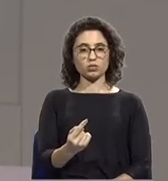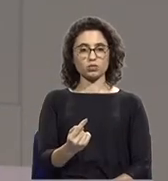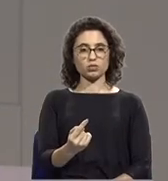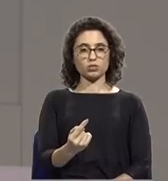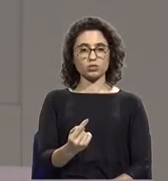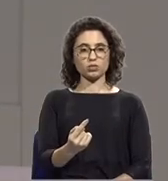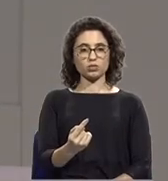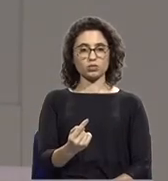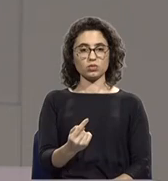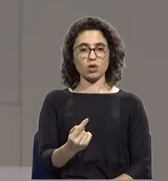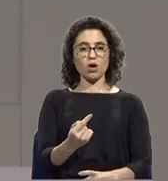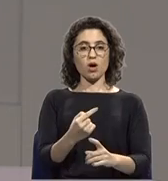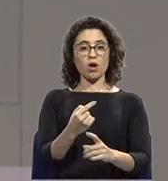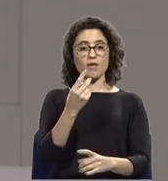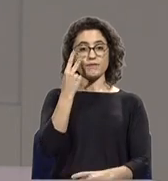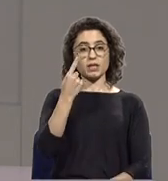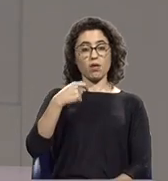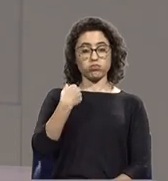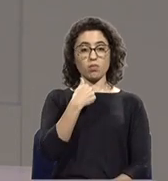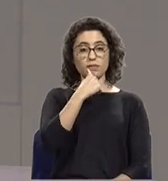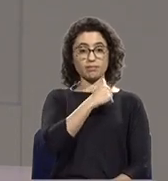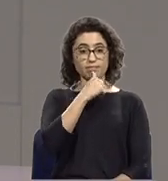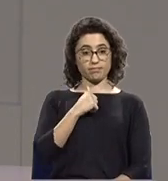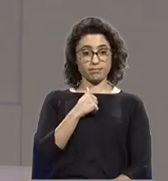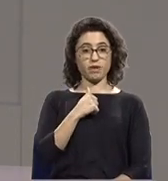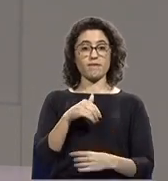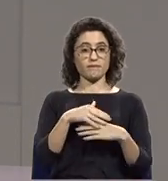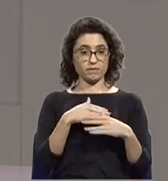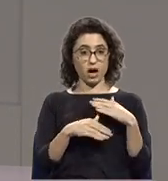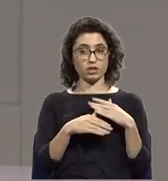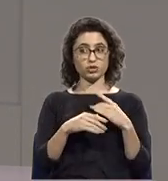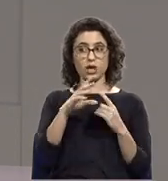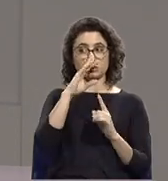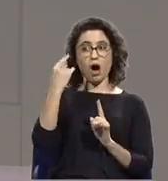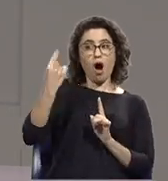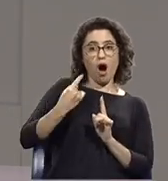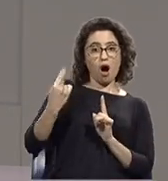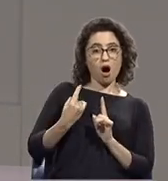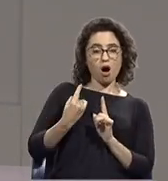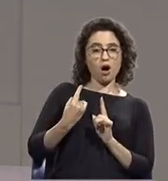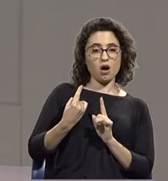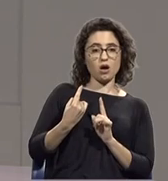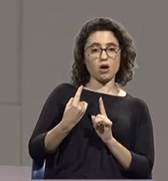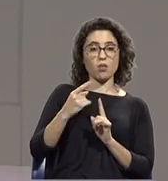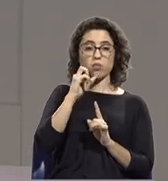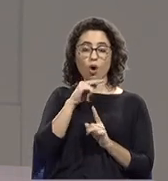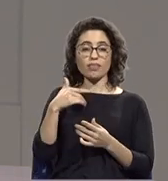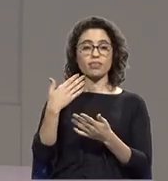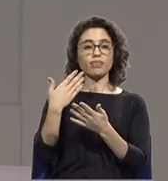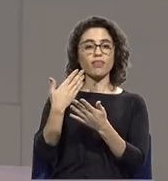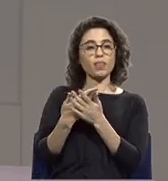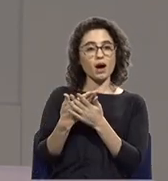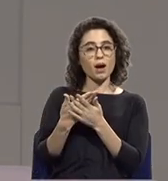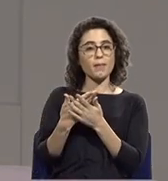a sacrificar a sua própria vida face a uma ordem que possa ser